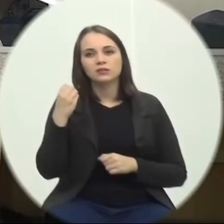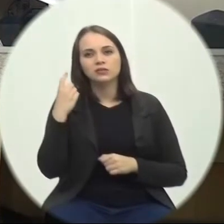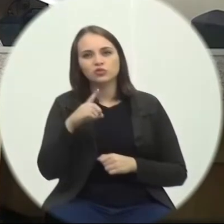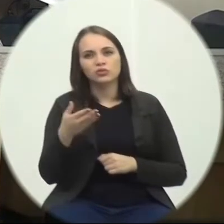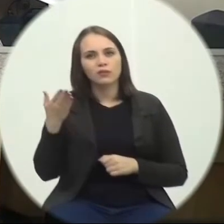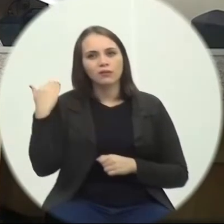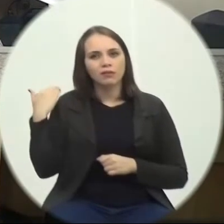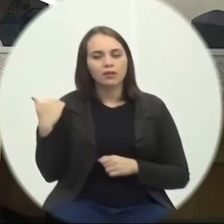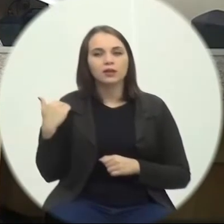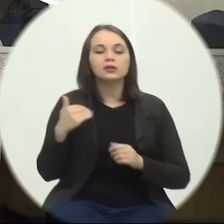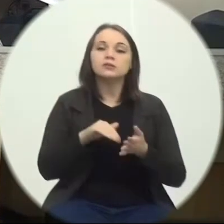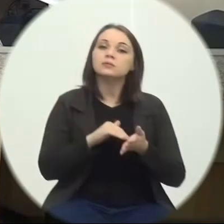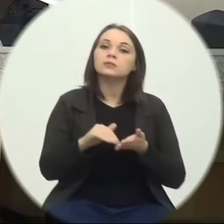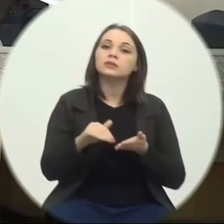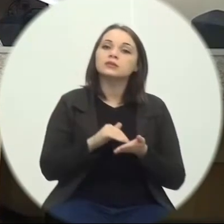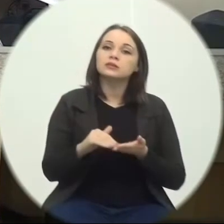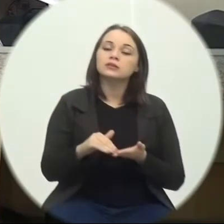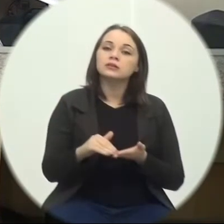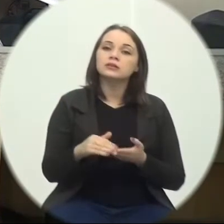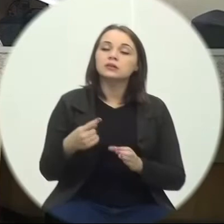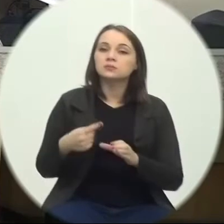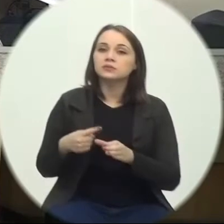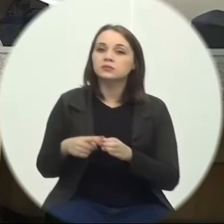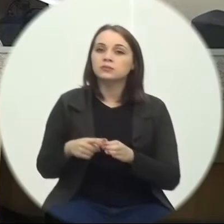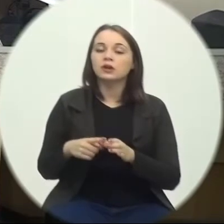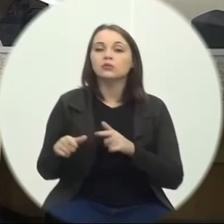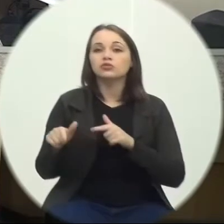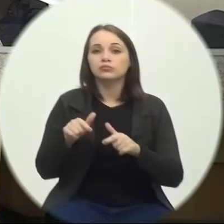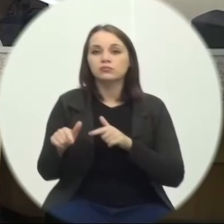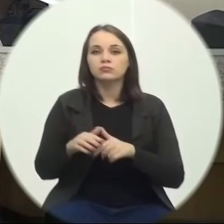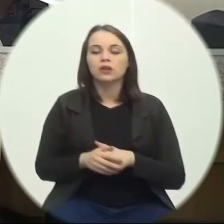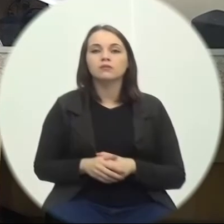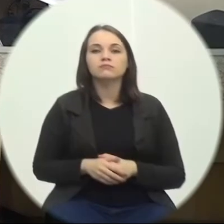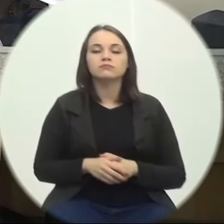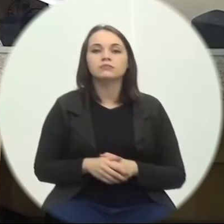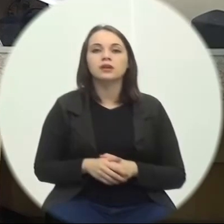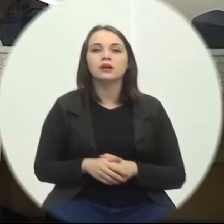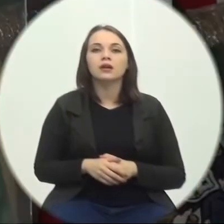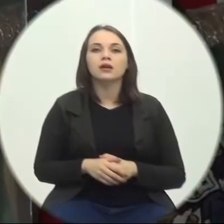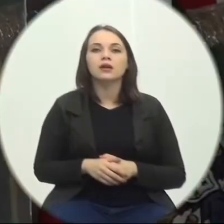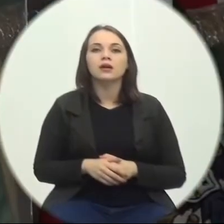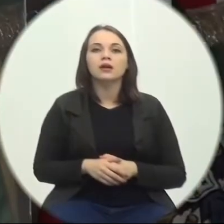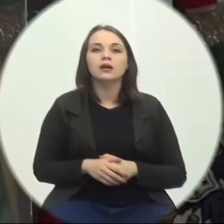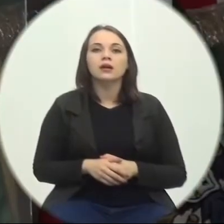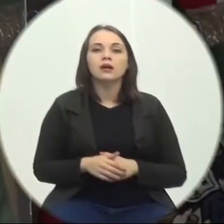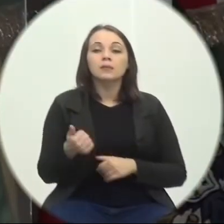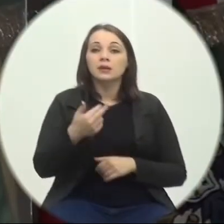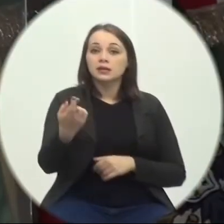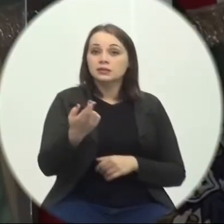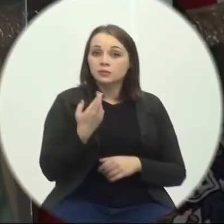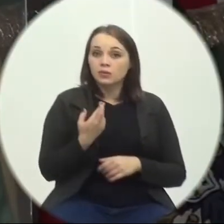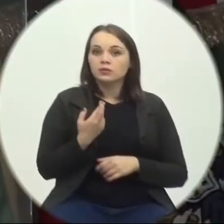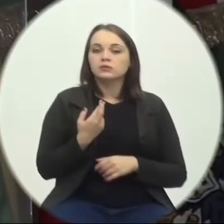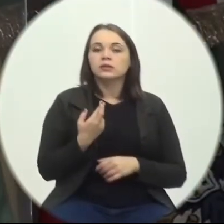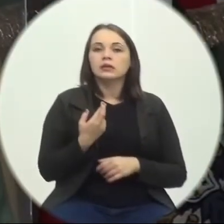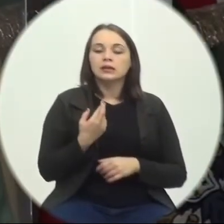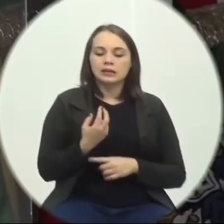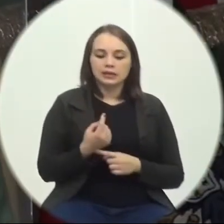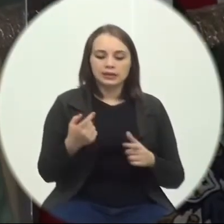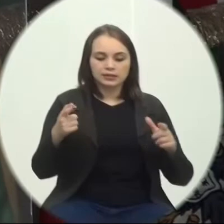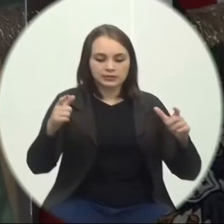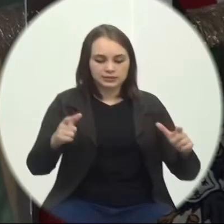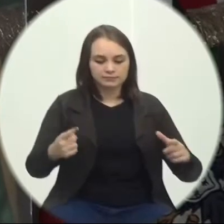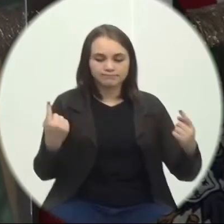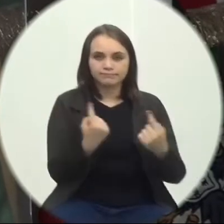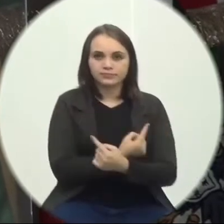Dias Para a Secretaria Municipal De Infraestrutura Porque a Resposta Que recebi Da Secretaria Municipal Foi de que Esse trecho Que